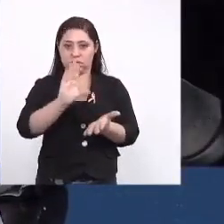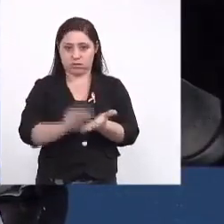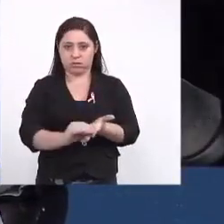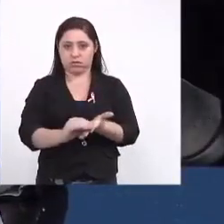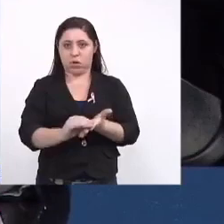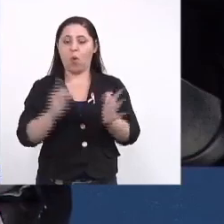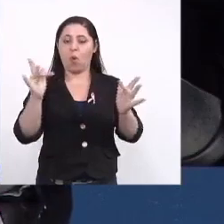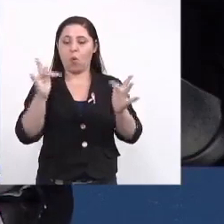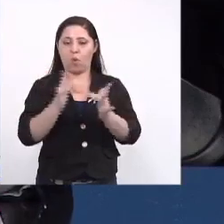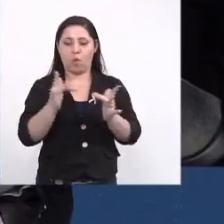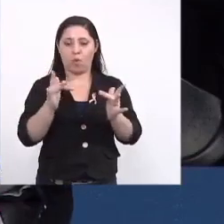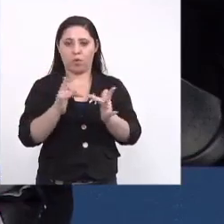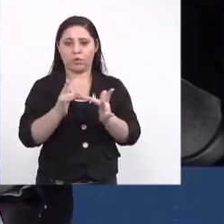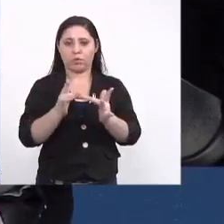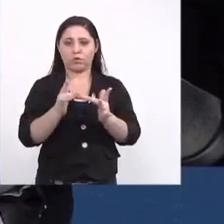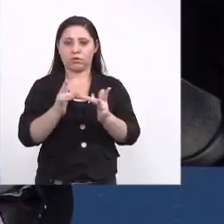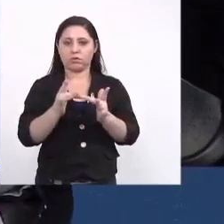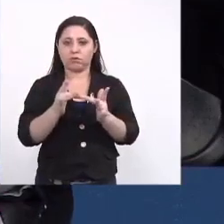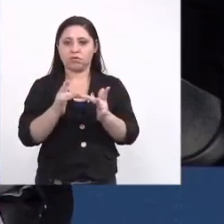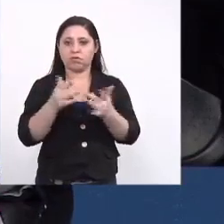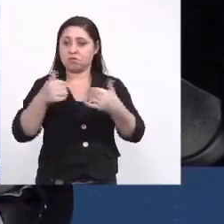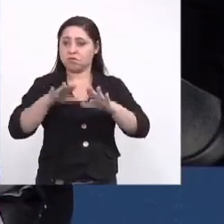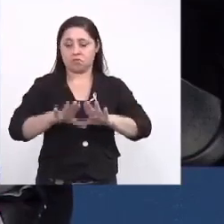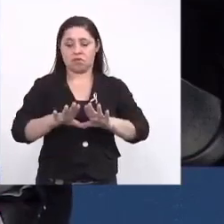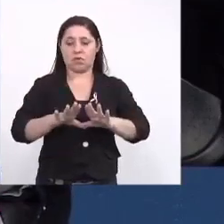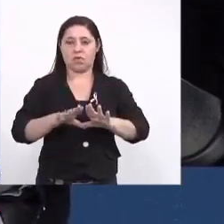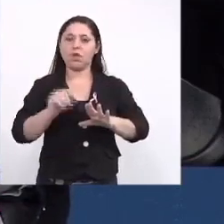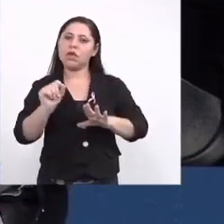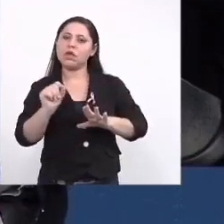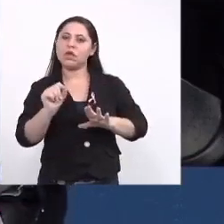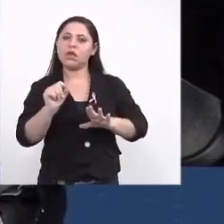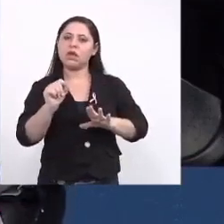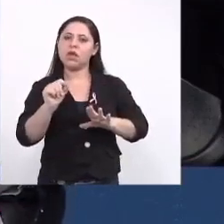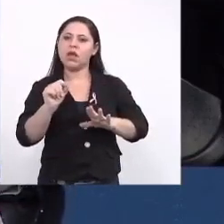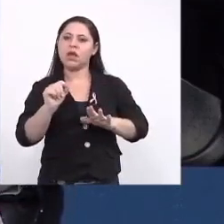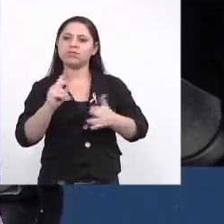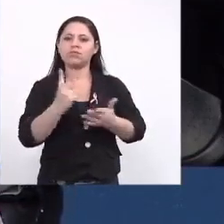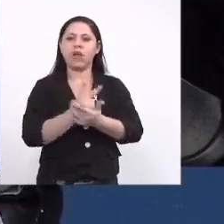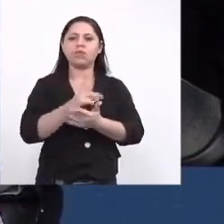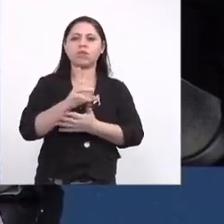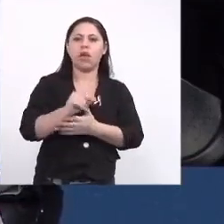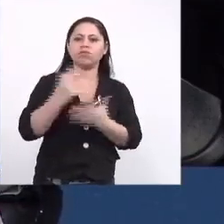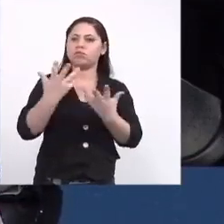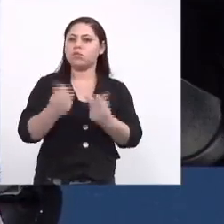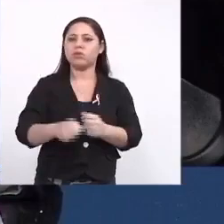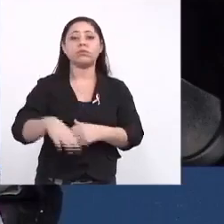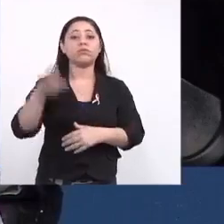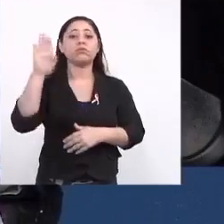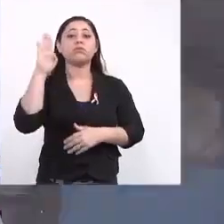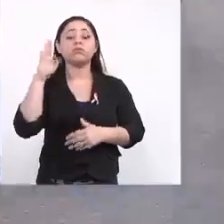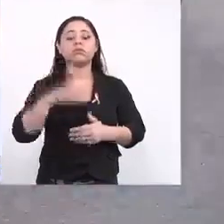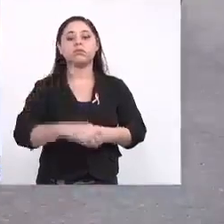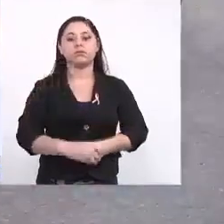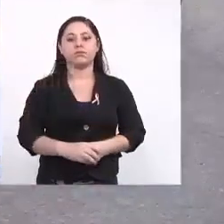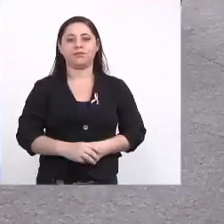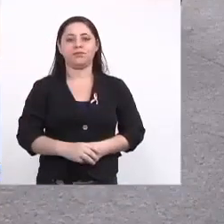permaneçam como estão. Então, aqueles que discordarem, por favor, levante a mão.